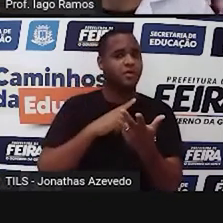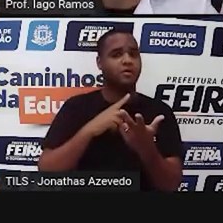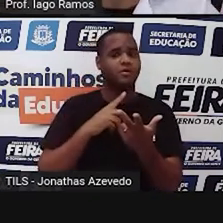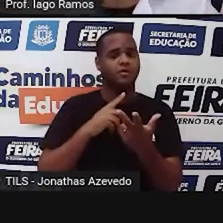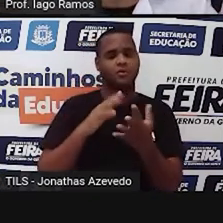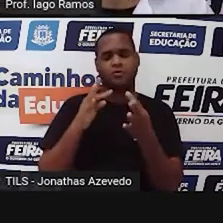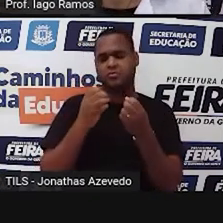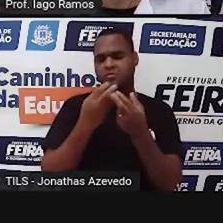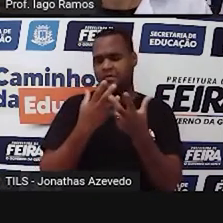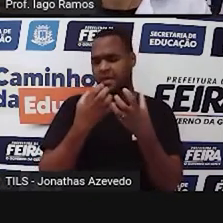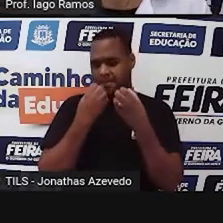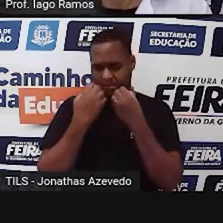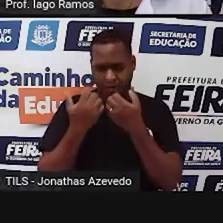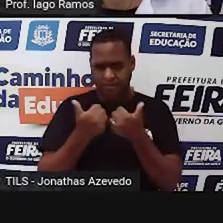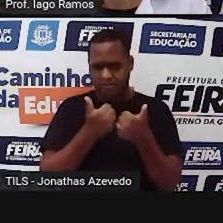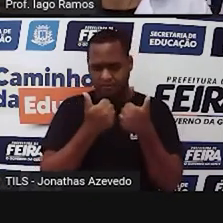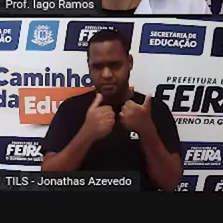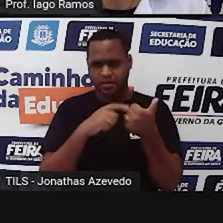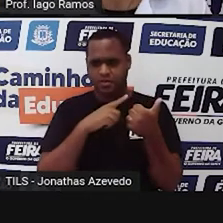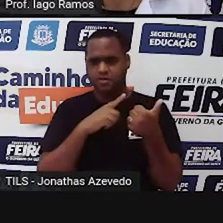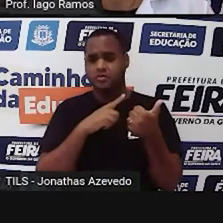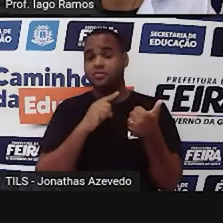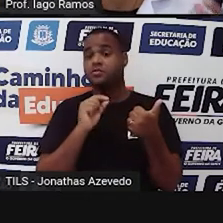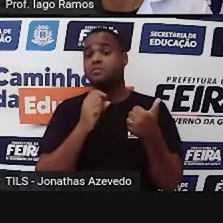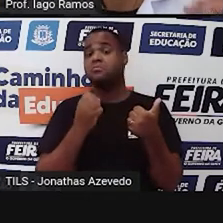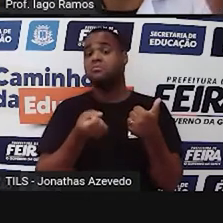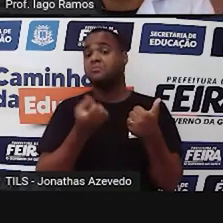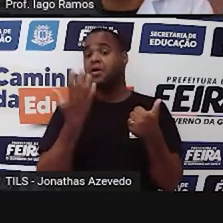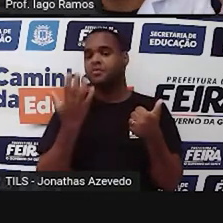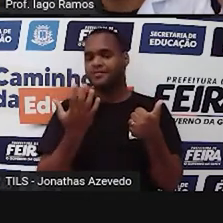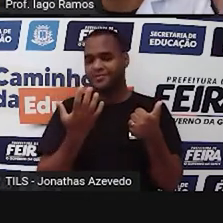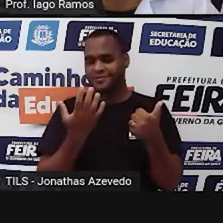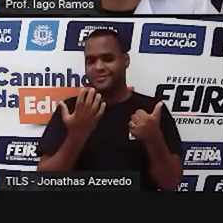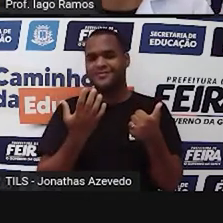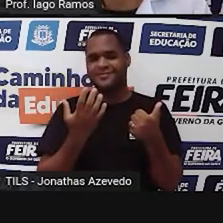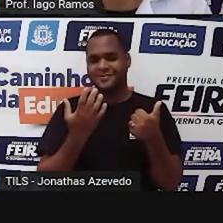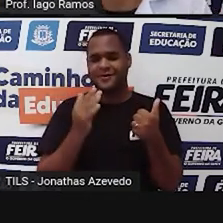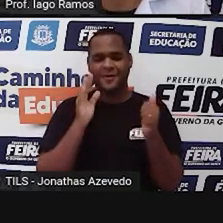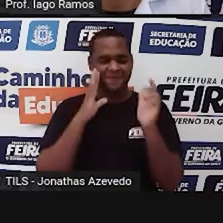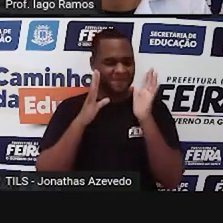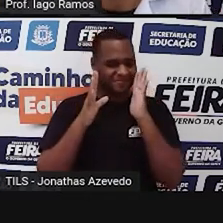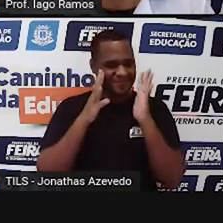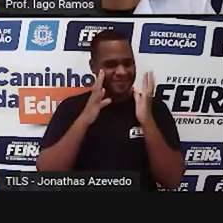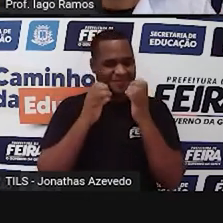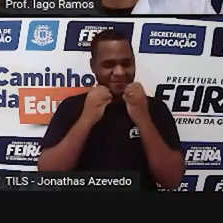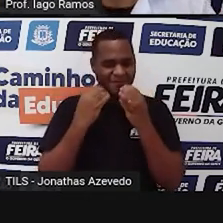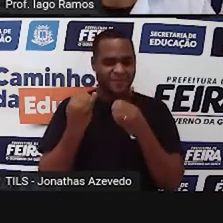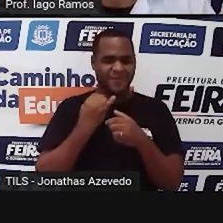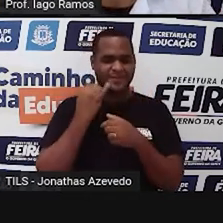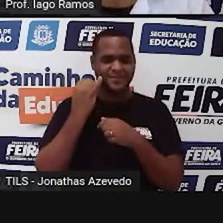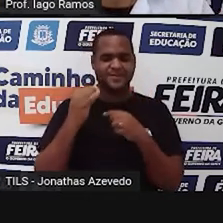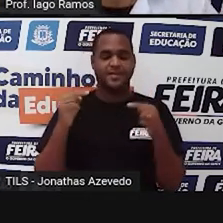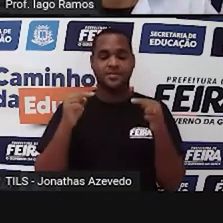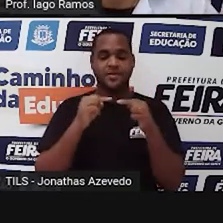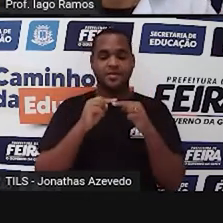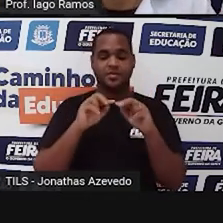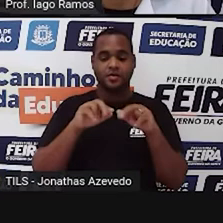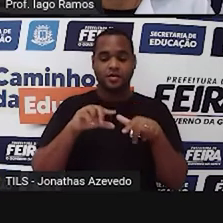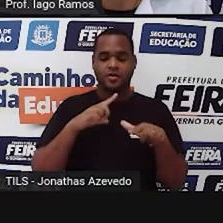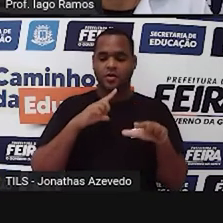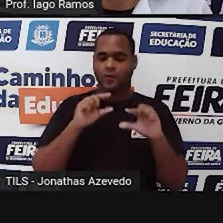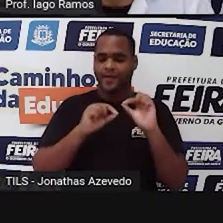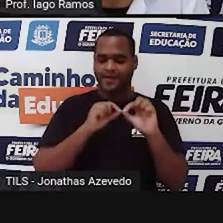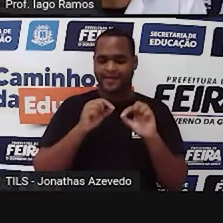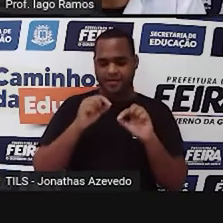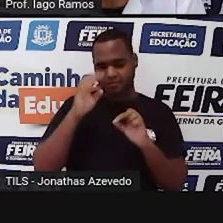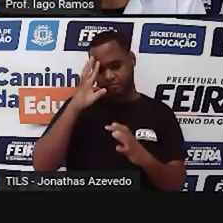Ou tá sabendo bastante coisa, né? É isso aí. É bom a gente pensar, né, no como a gente tá entendendo